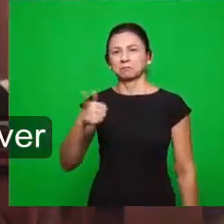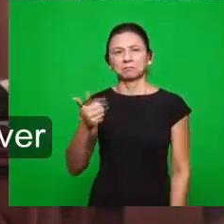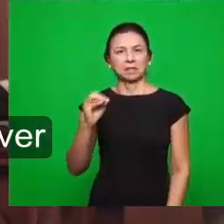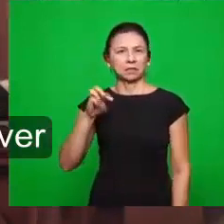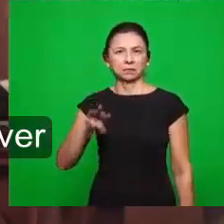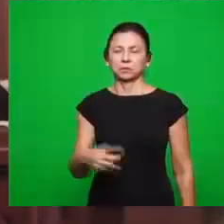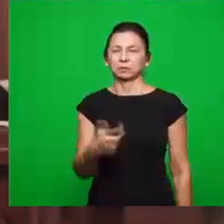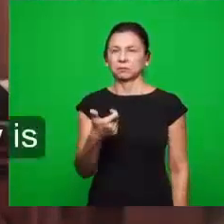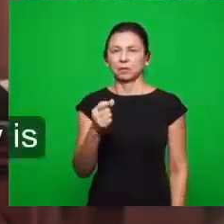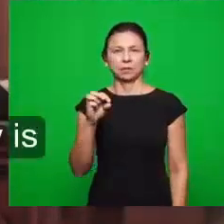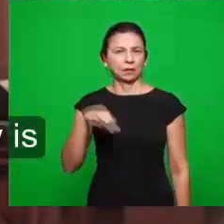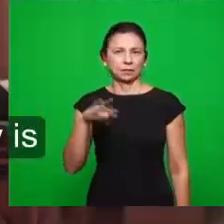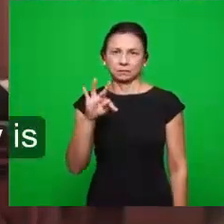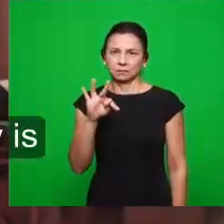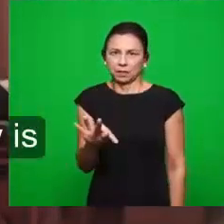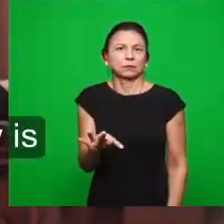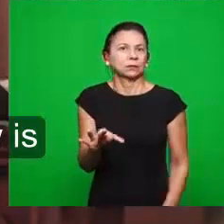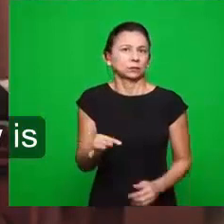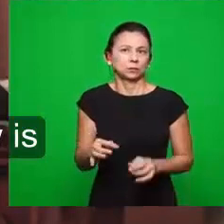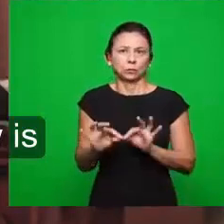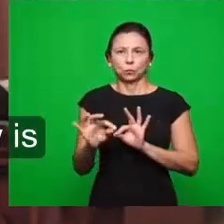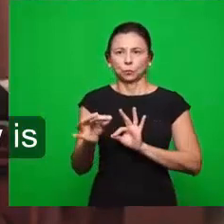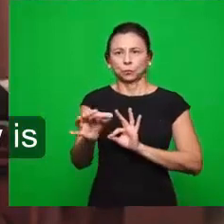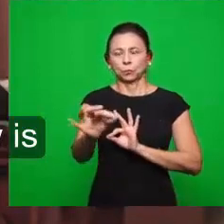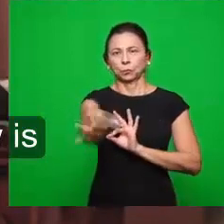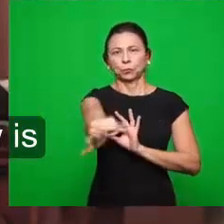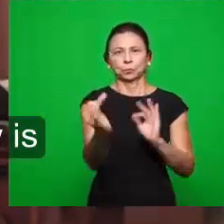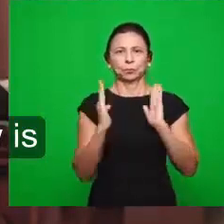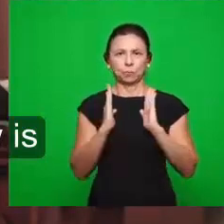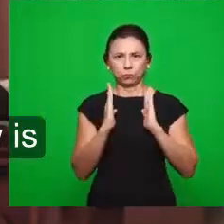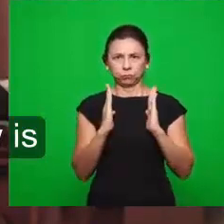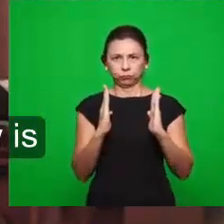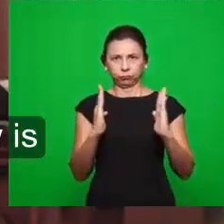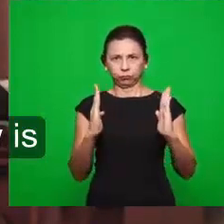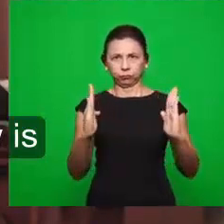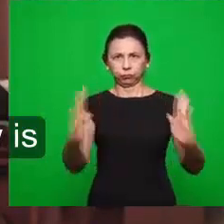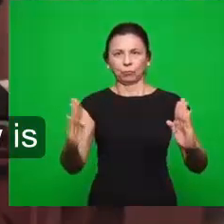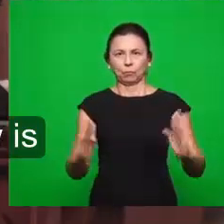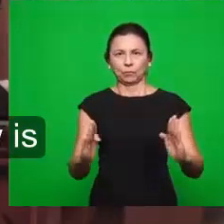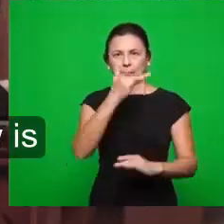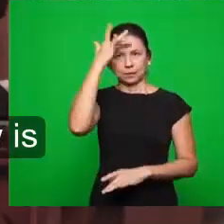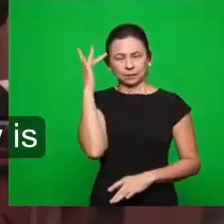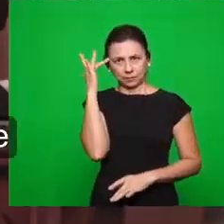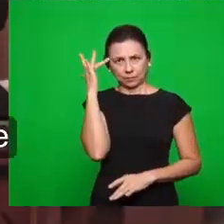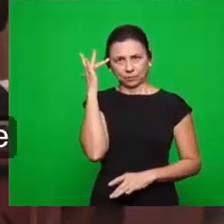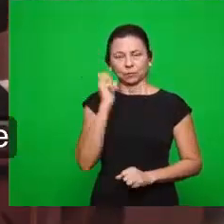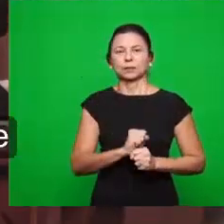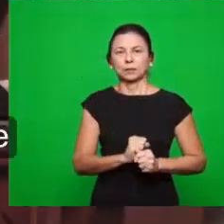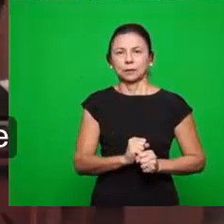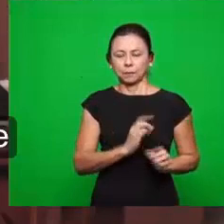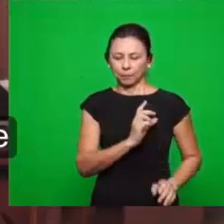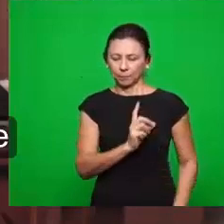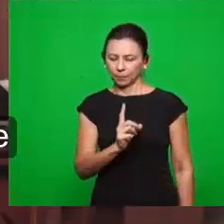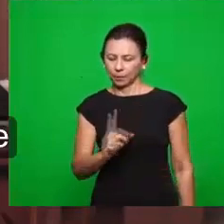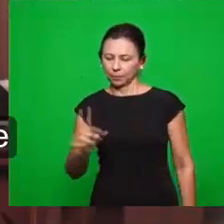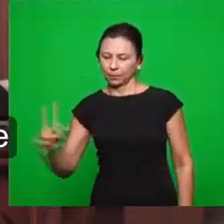20 mil, o que seja. Então, o corredor, ele dispara naquele momento e agora é a disputa